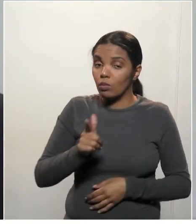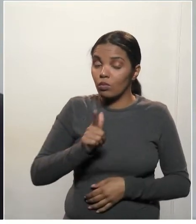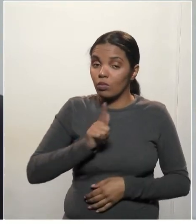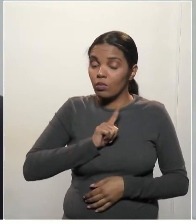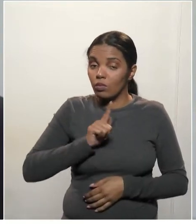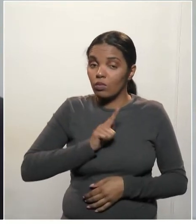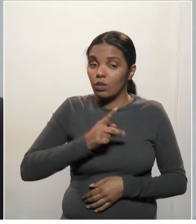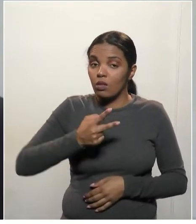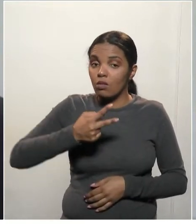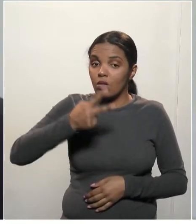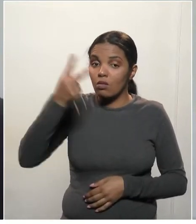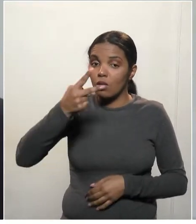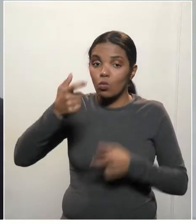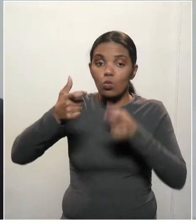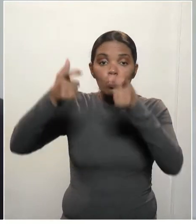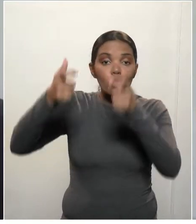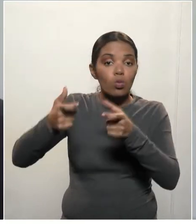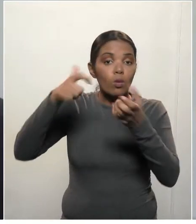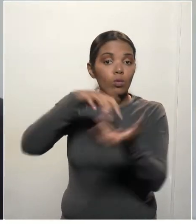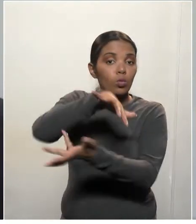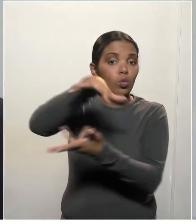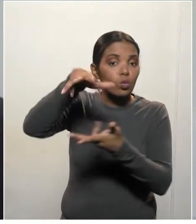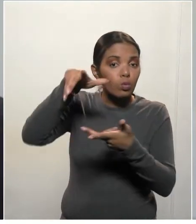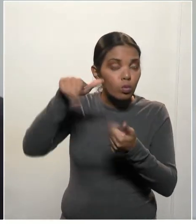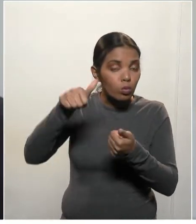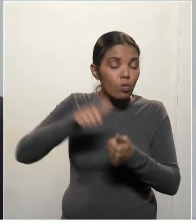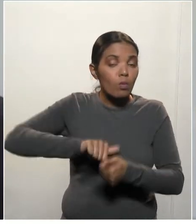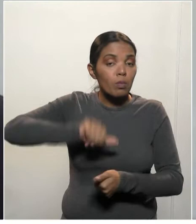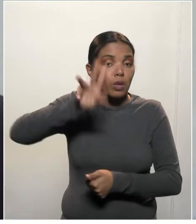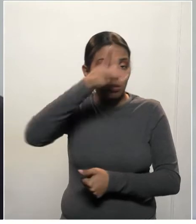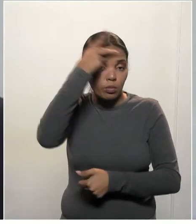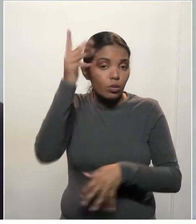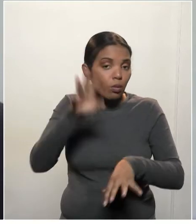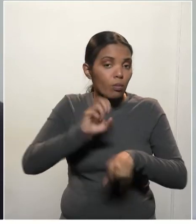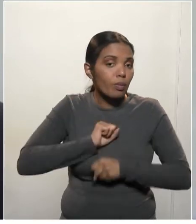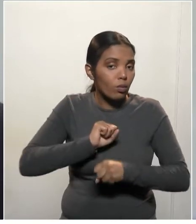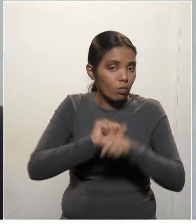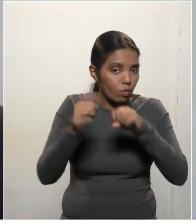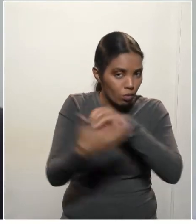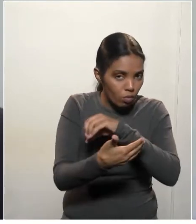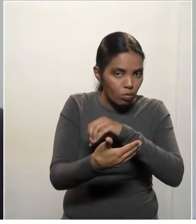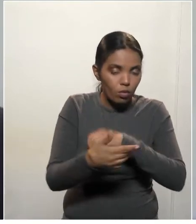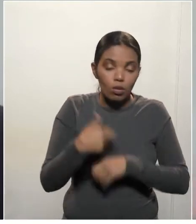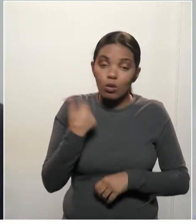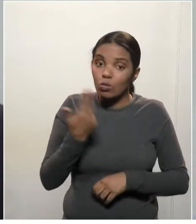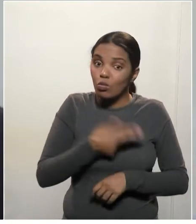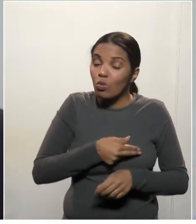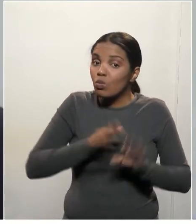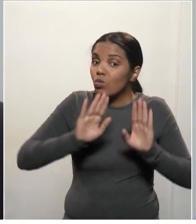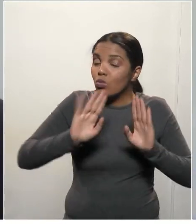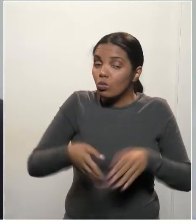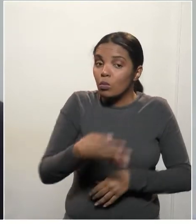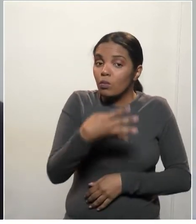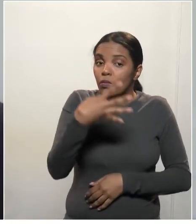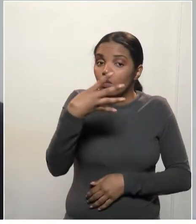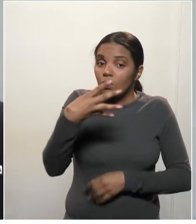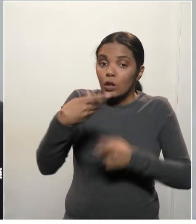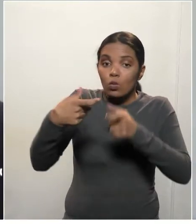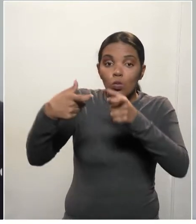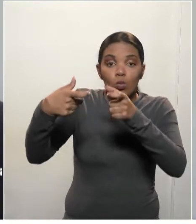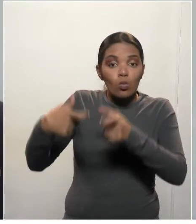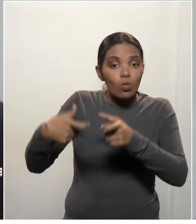lugar no mundo com o maior número de infectados. Já estamos como o quarto país com o maior número de